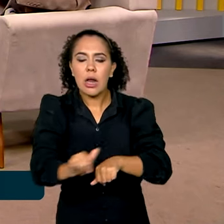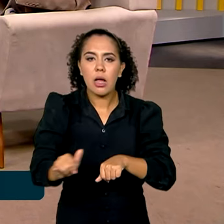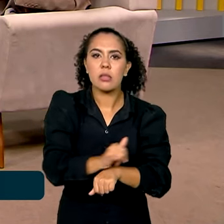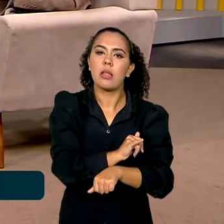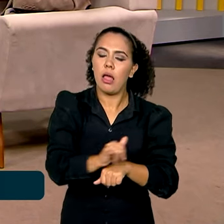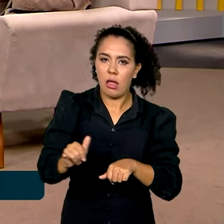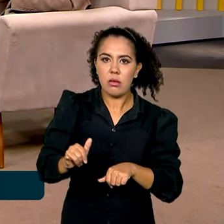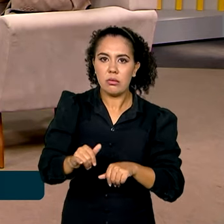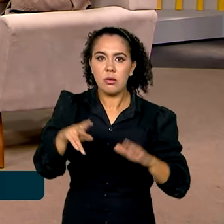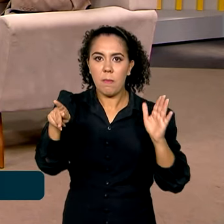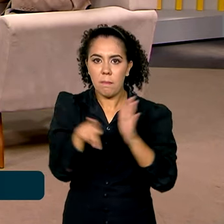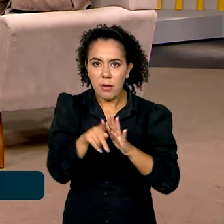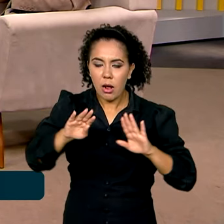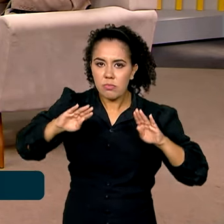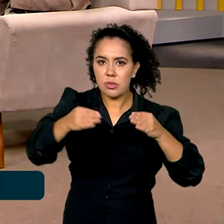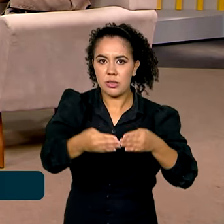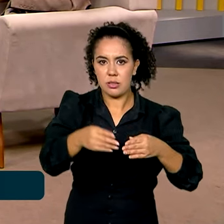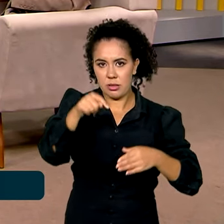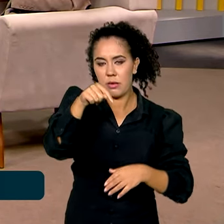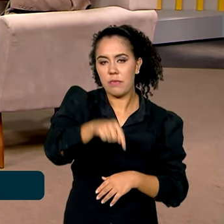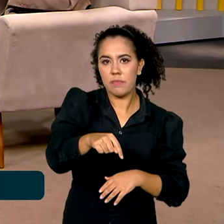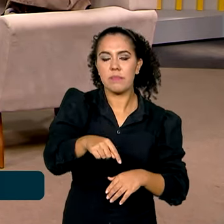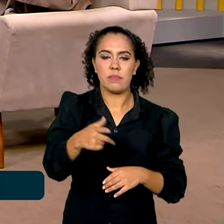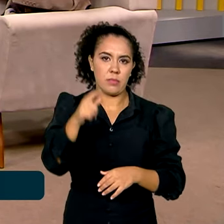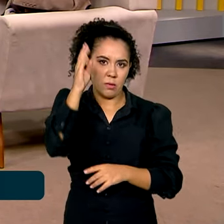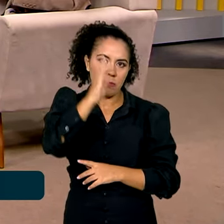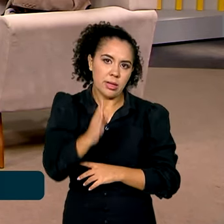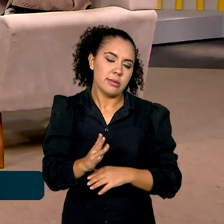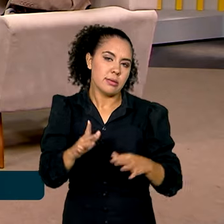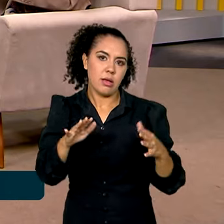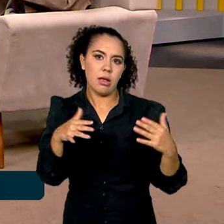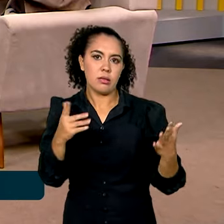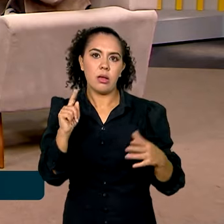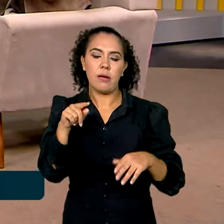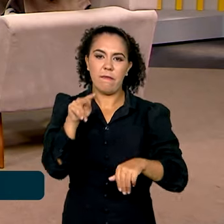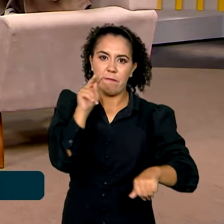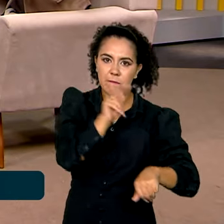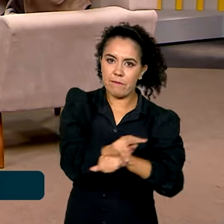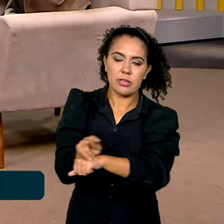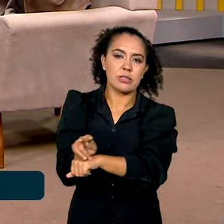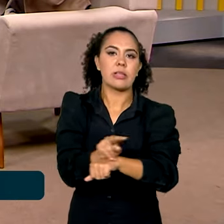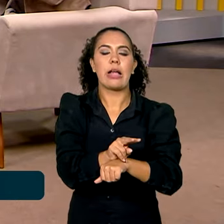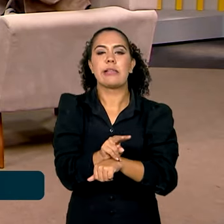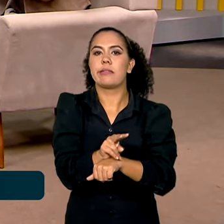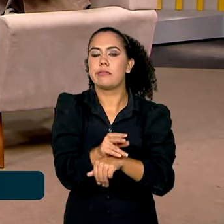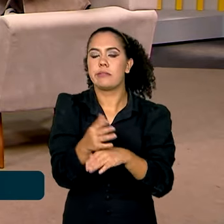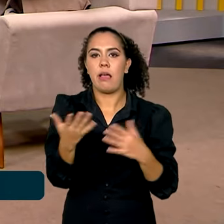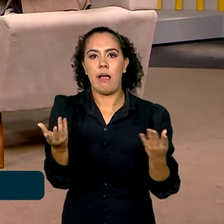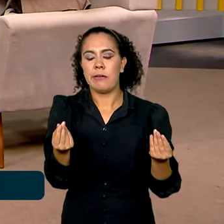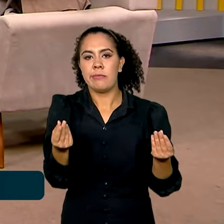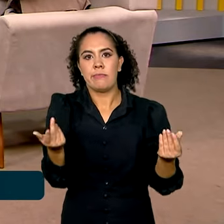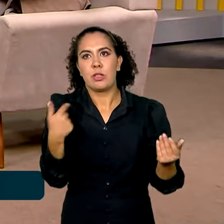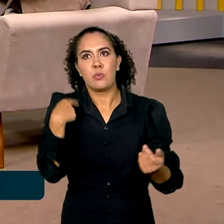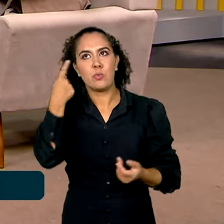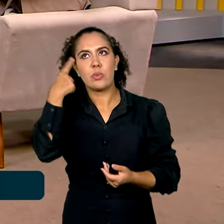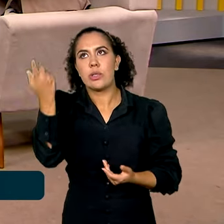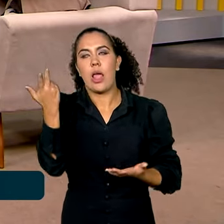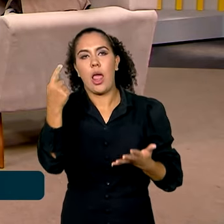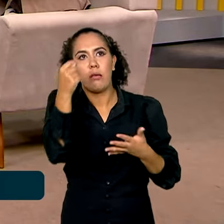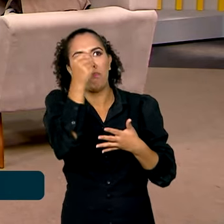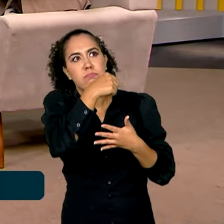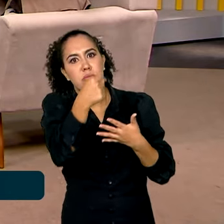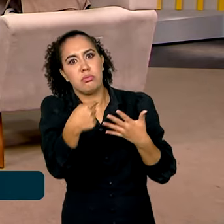as dimensões continentais do Brasil, não Afinal, a gente fiscalizar, não sei, nem dimensionar o número de